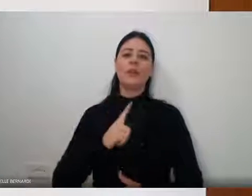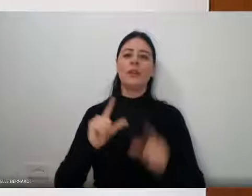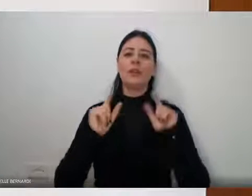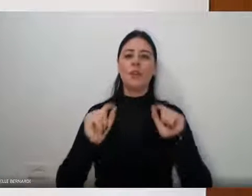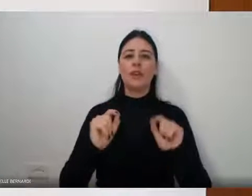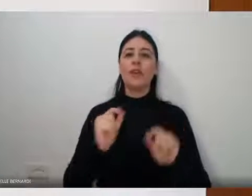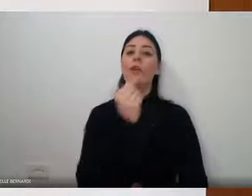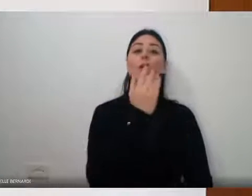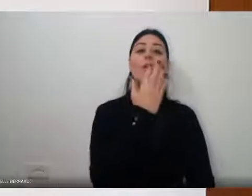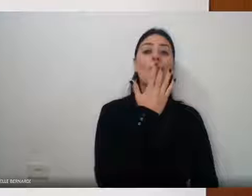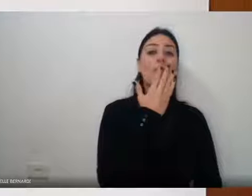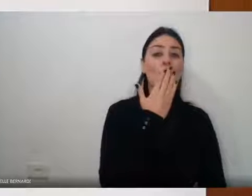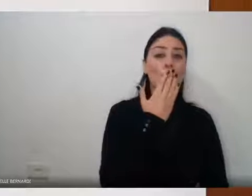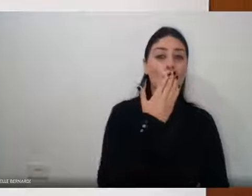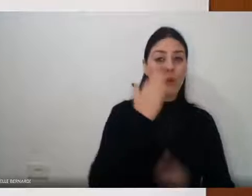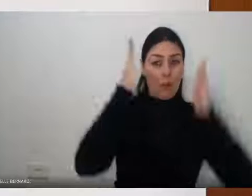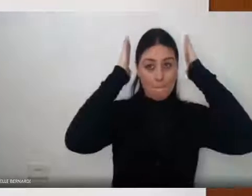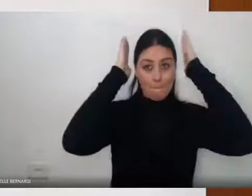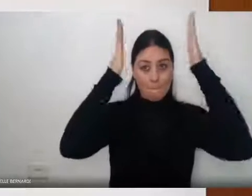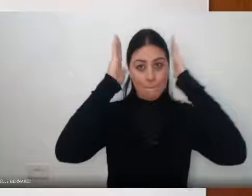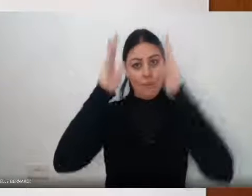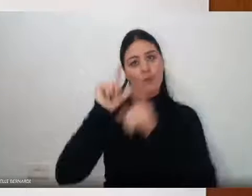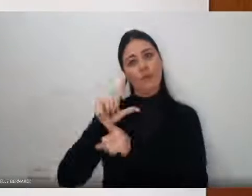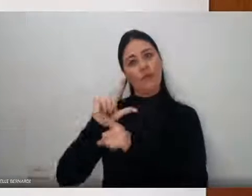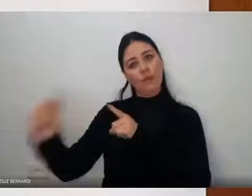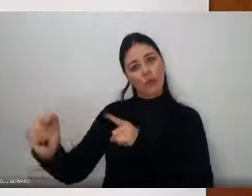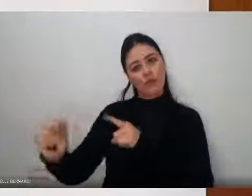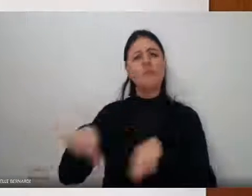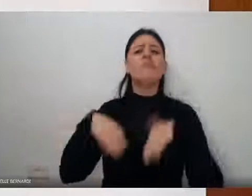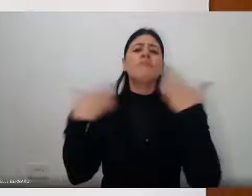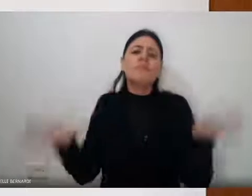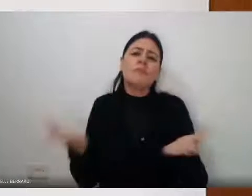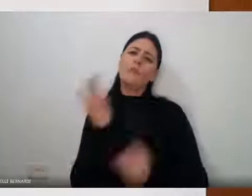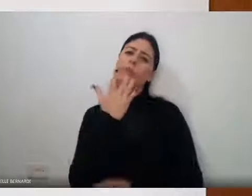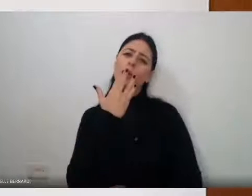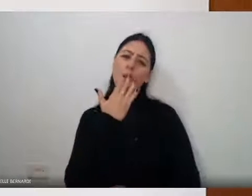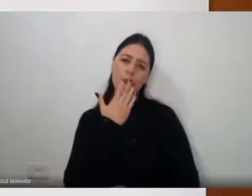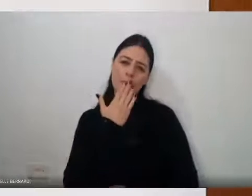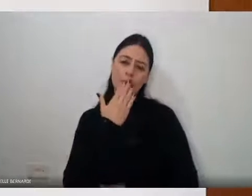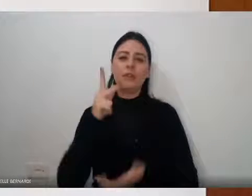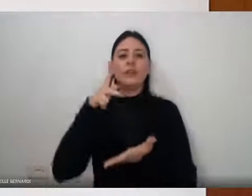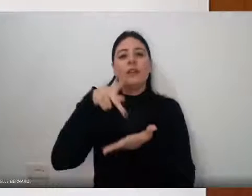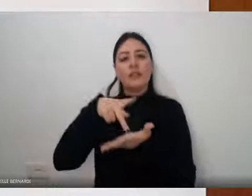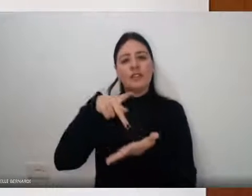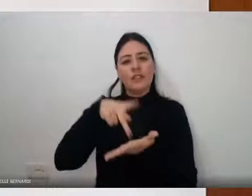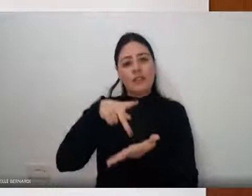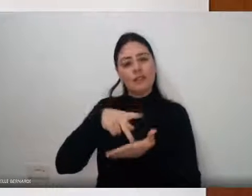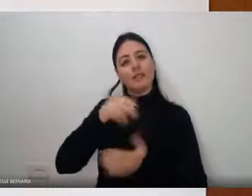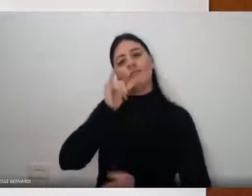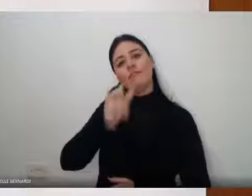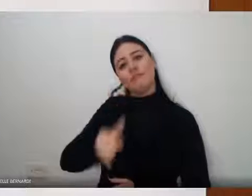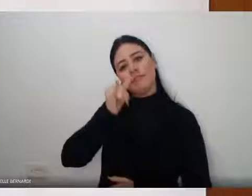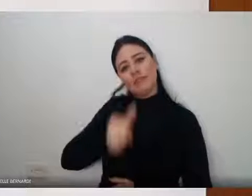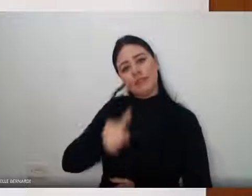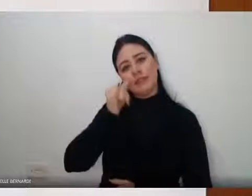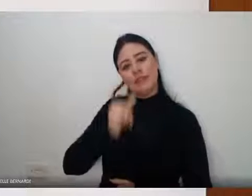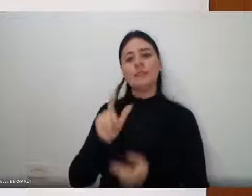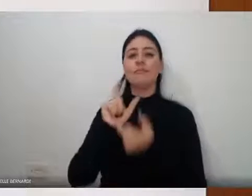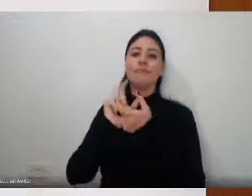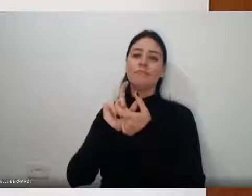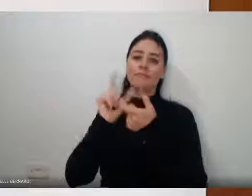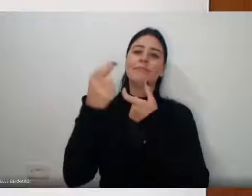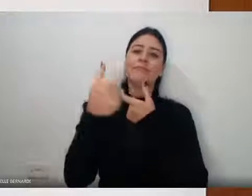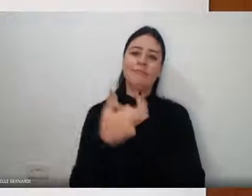ensinamento desse provérbio que foi transmitido de forma equivocada é, corro de burro quando